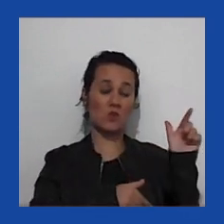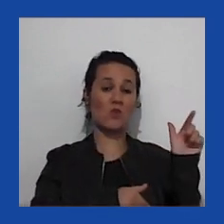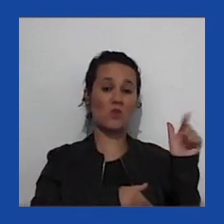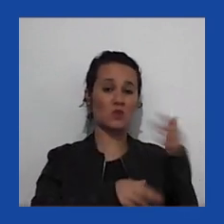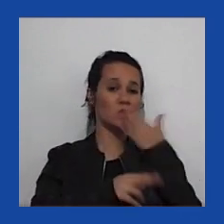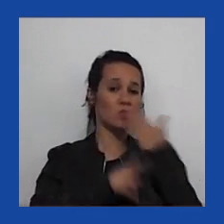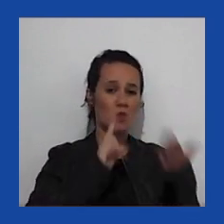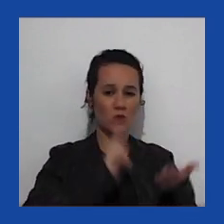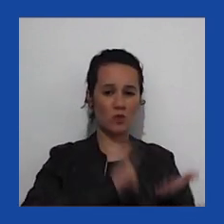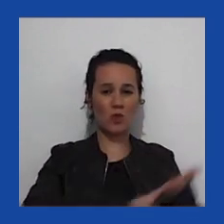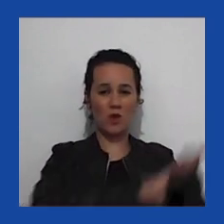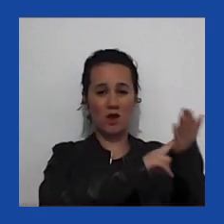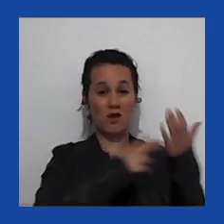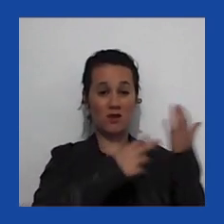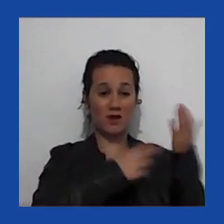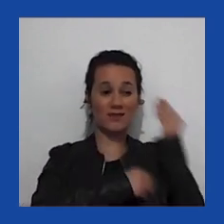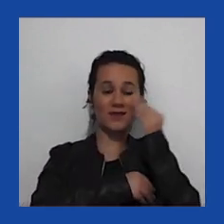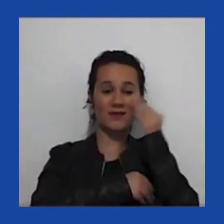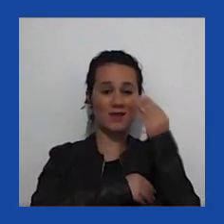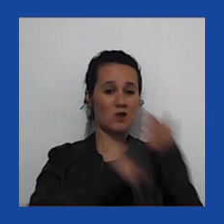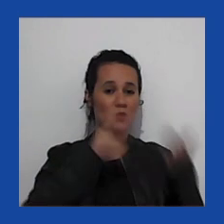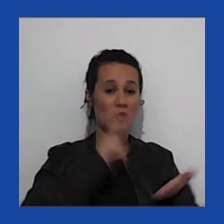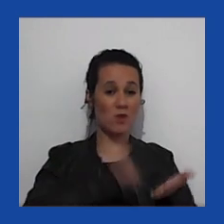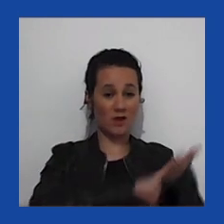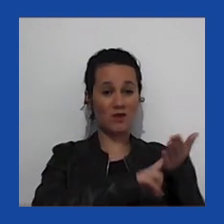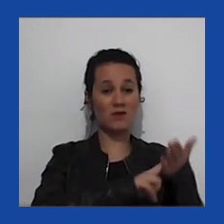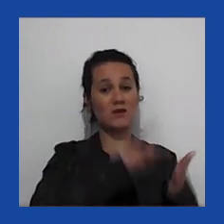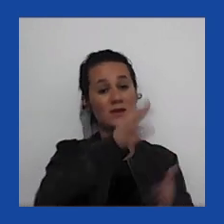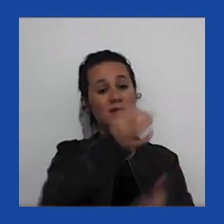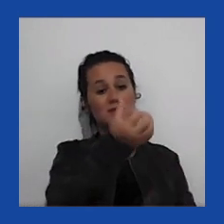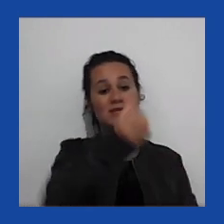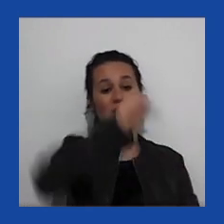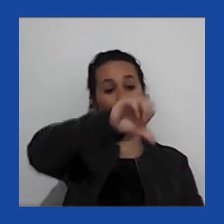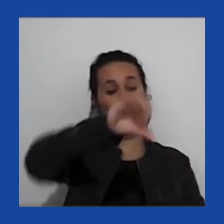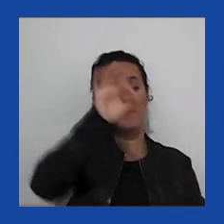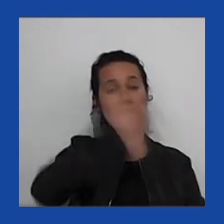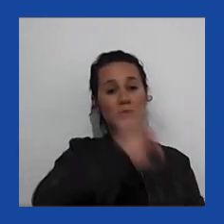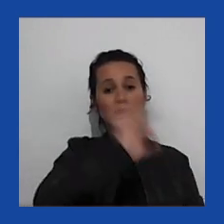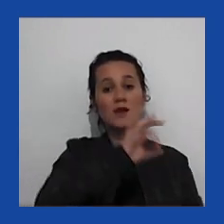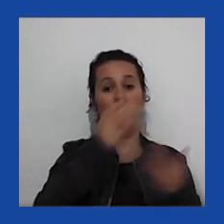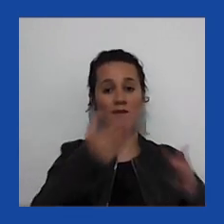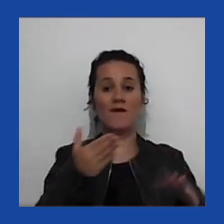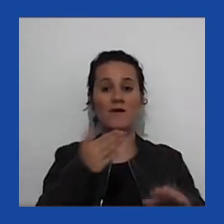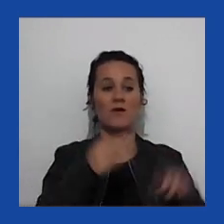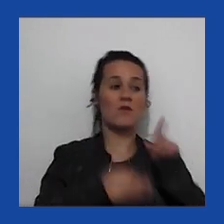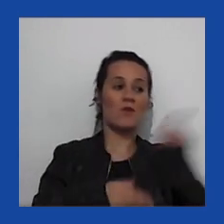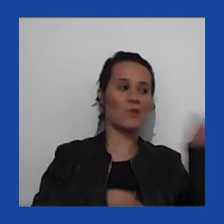votar na correspondência, mas 69% dos eleitores do Biden.